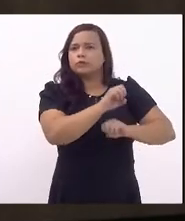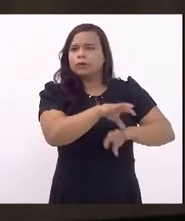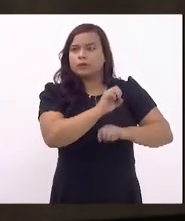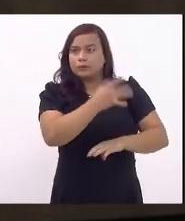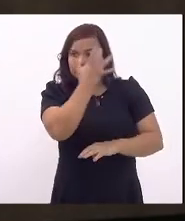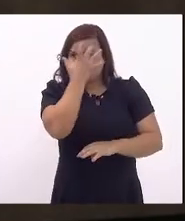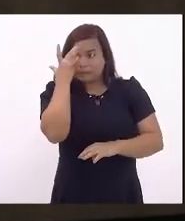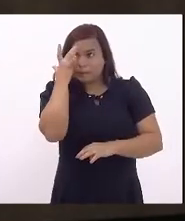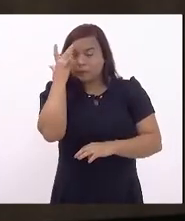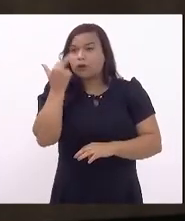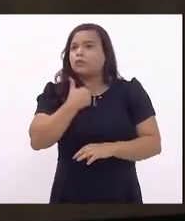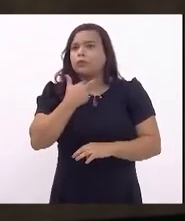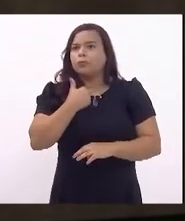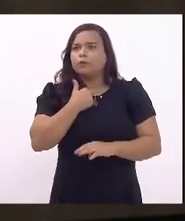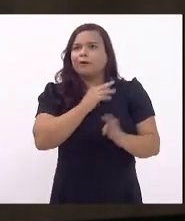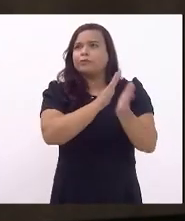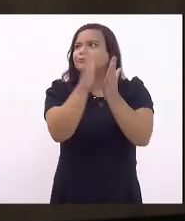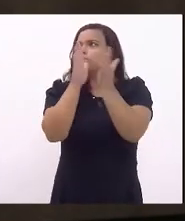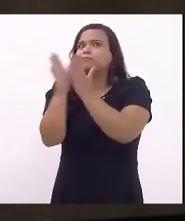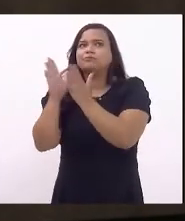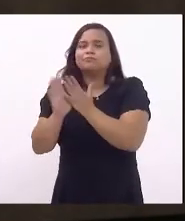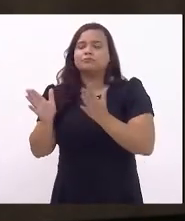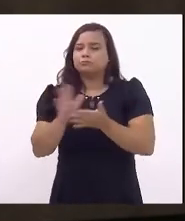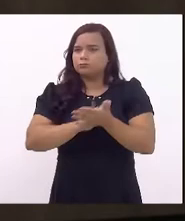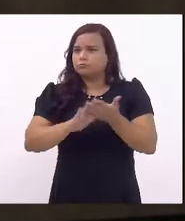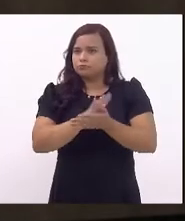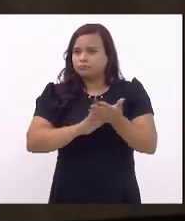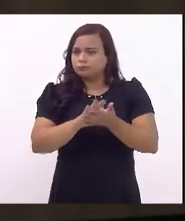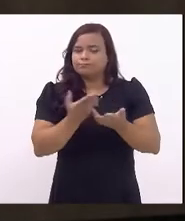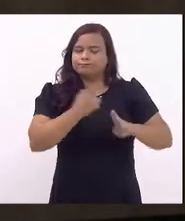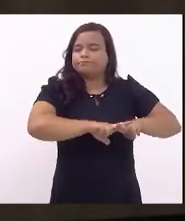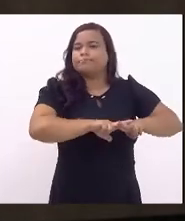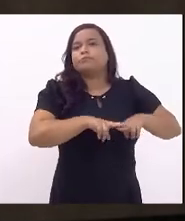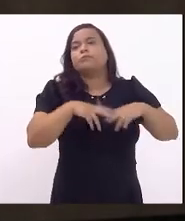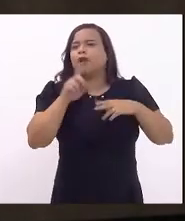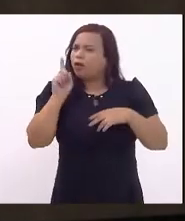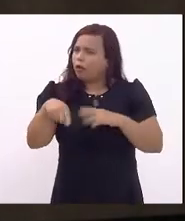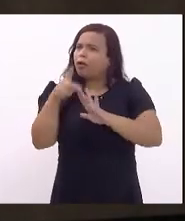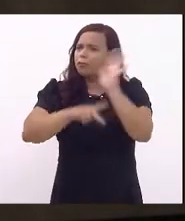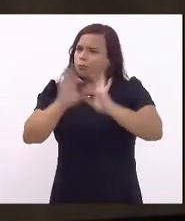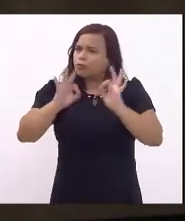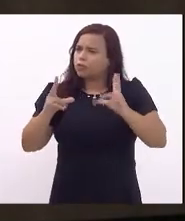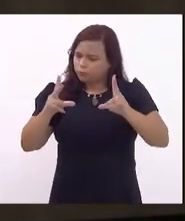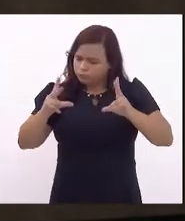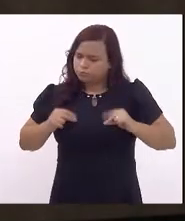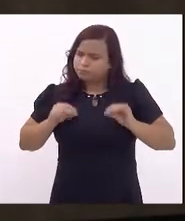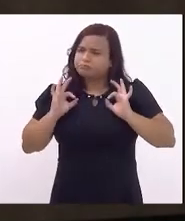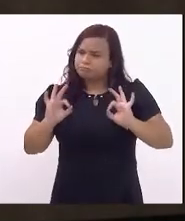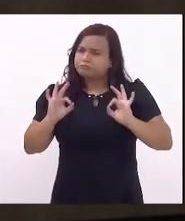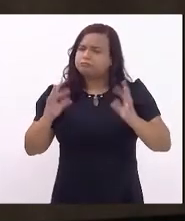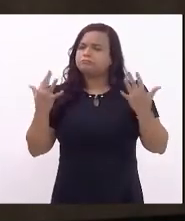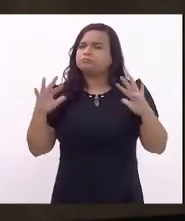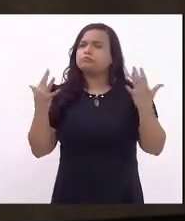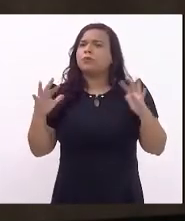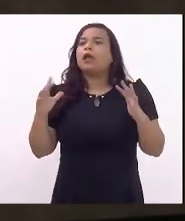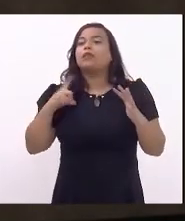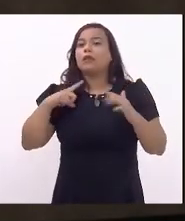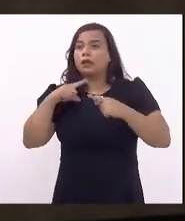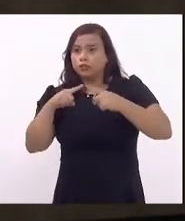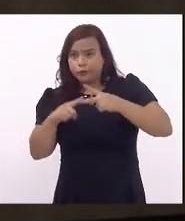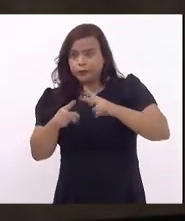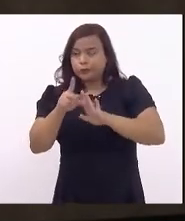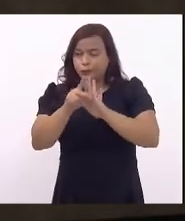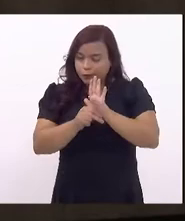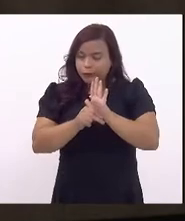que estão privadas de liberdade. Projeto extremamente meritório, existem aqui duas emendas que, de alguma forma,